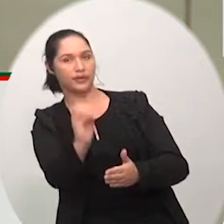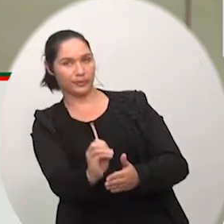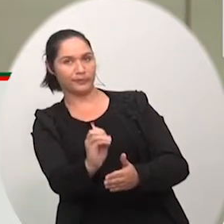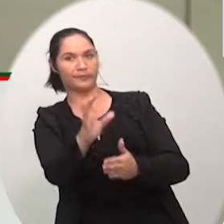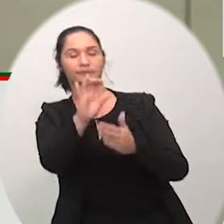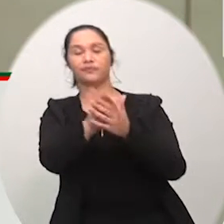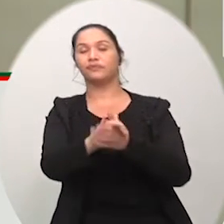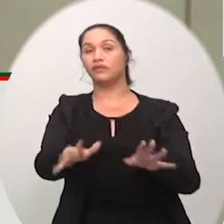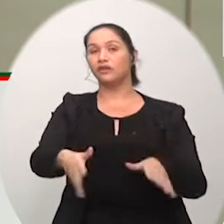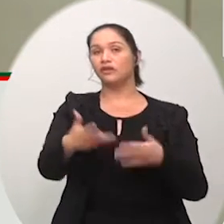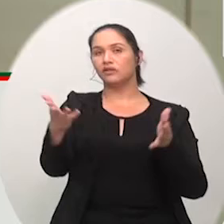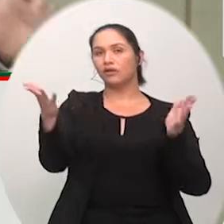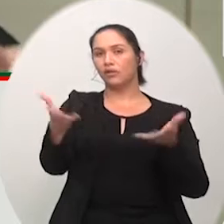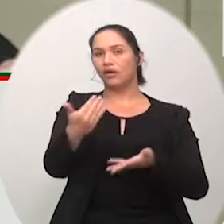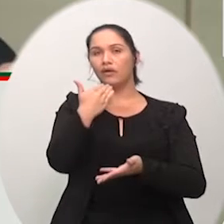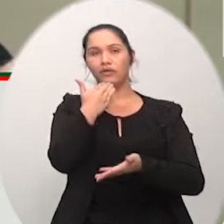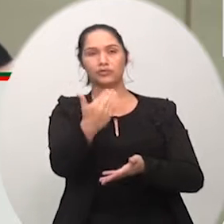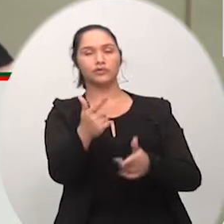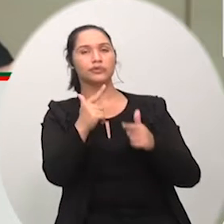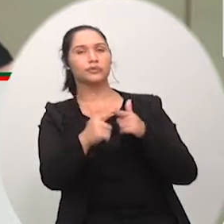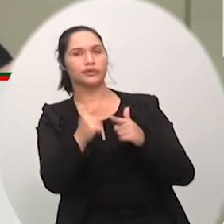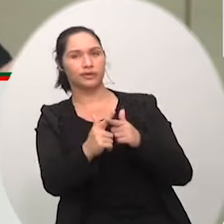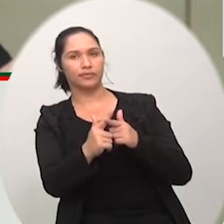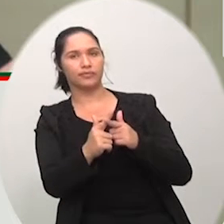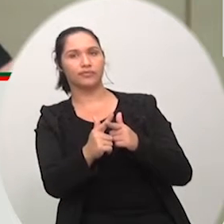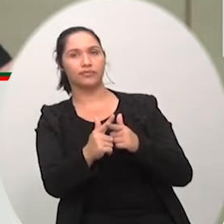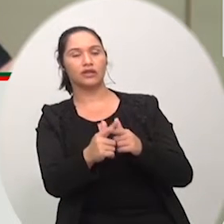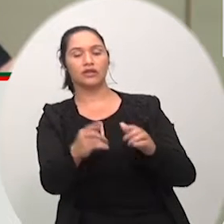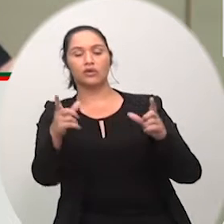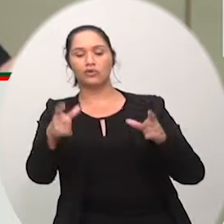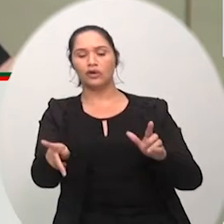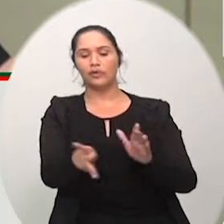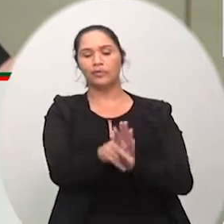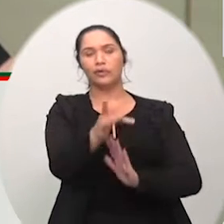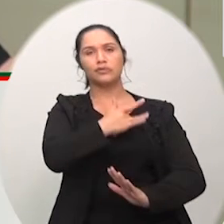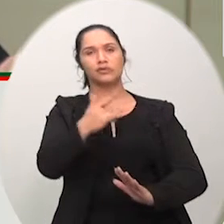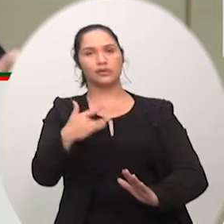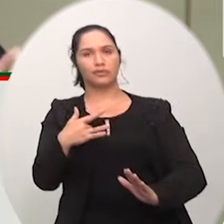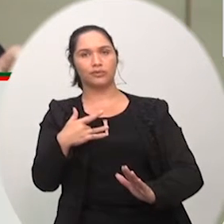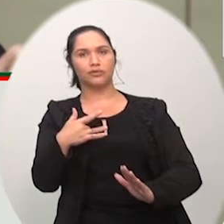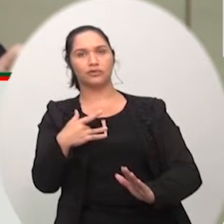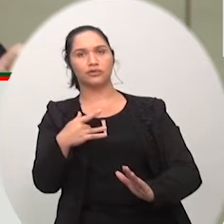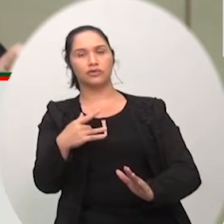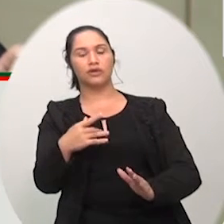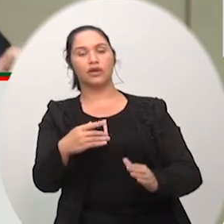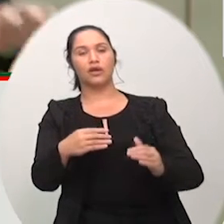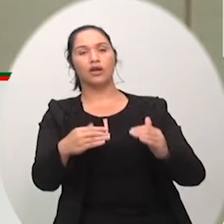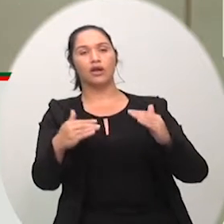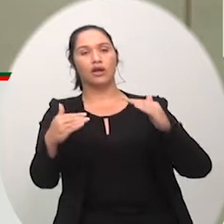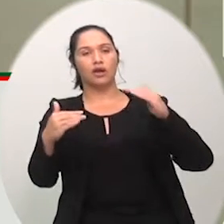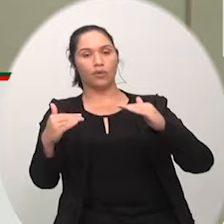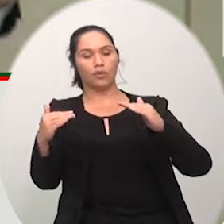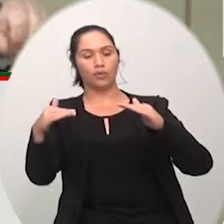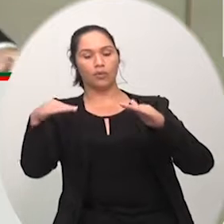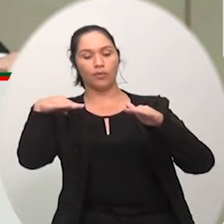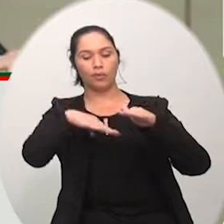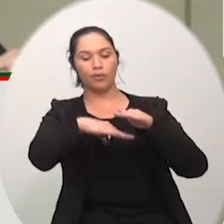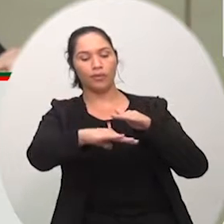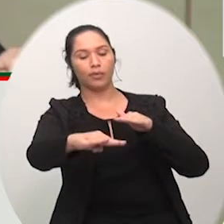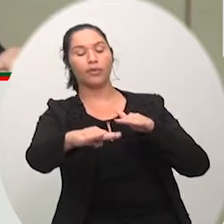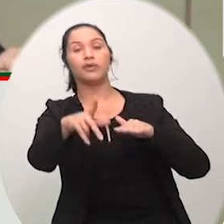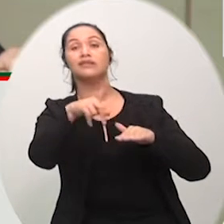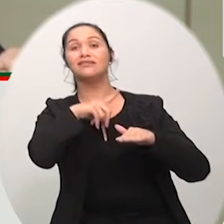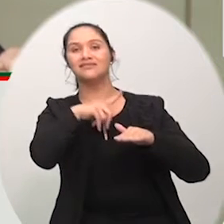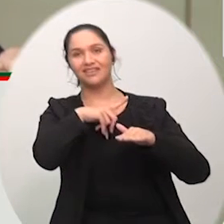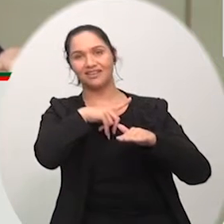pelo seguinte tinha um estacionamento lá mas ele é muito pequeno e mal cabem os funcionários na região no nosso posto de ali